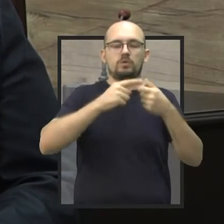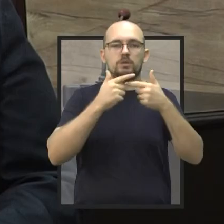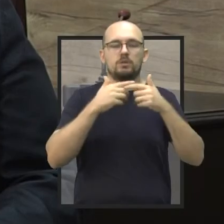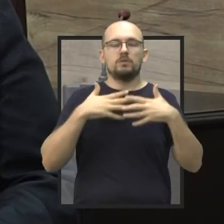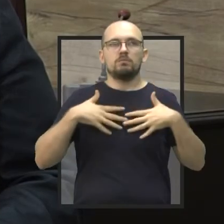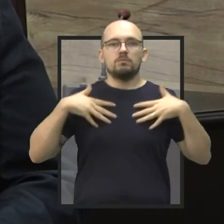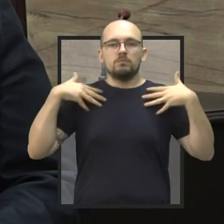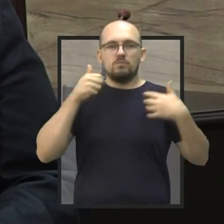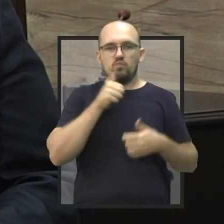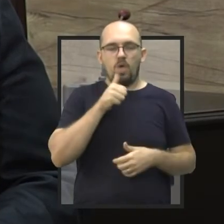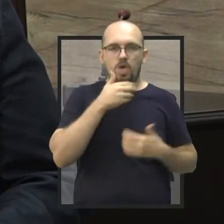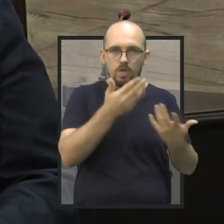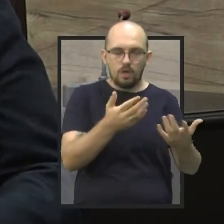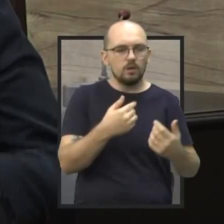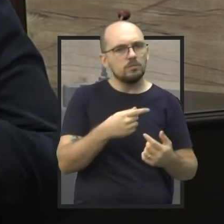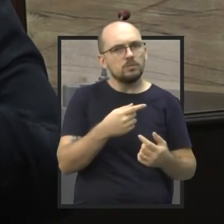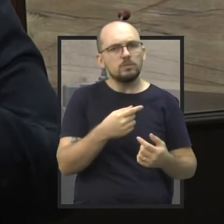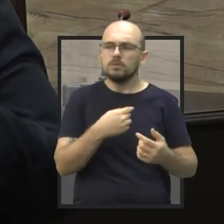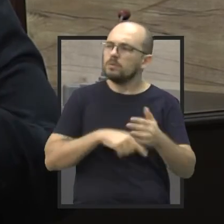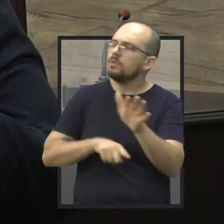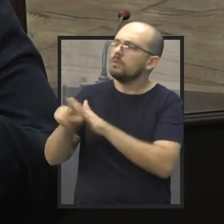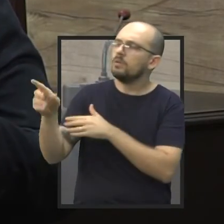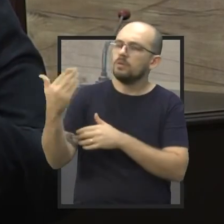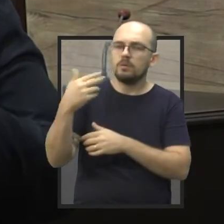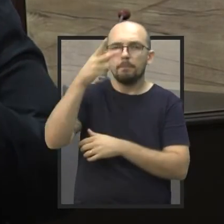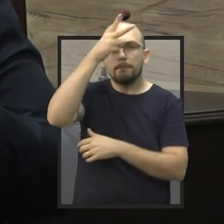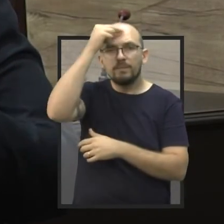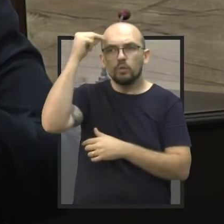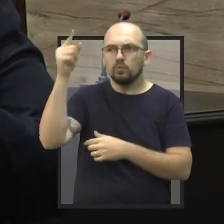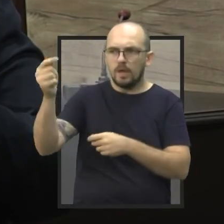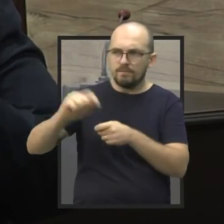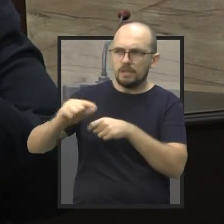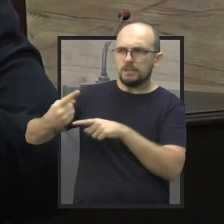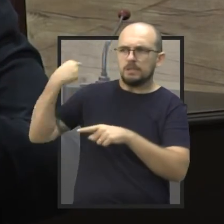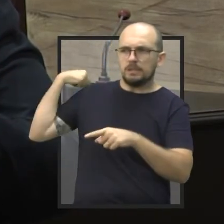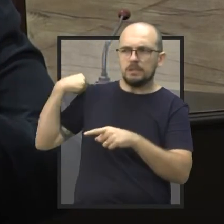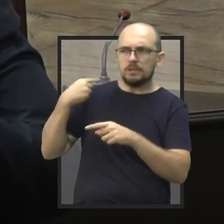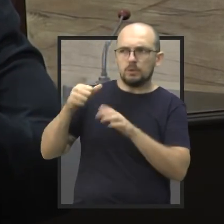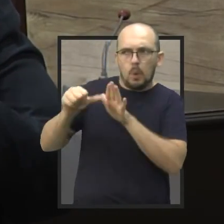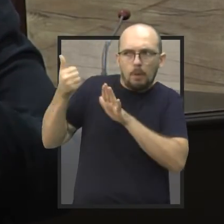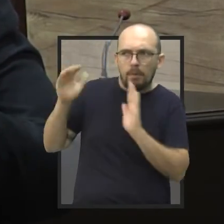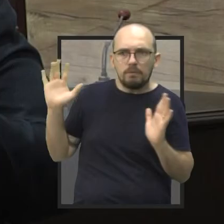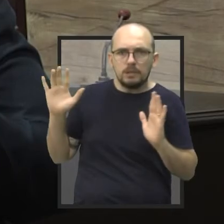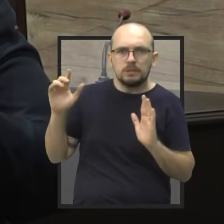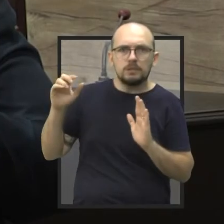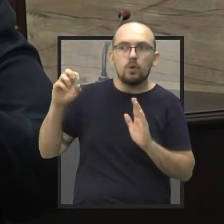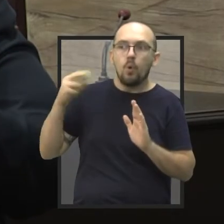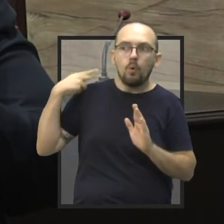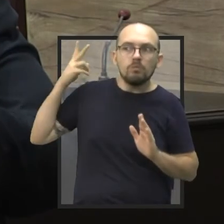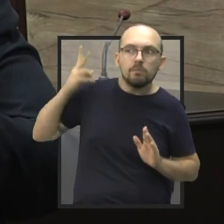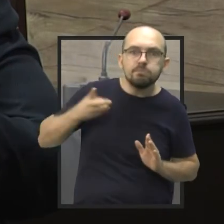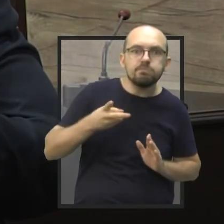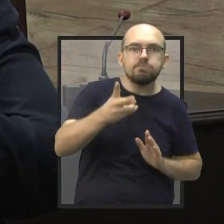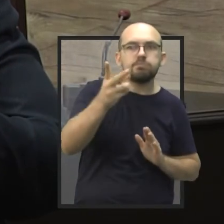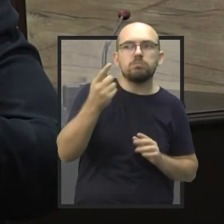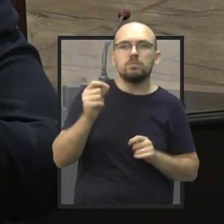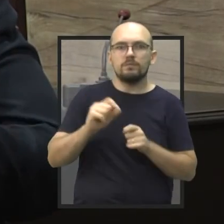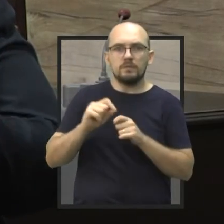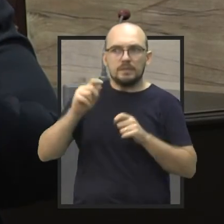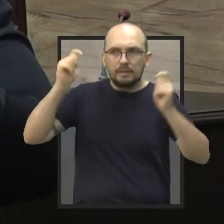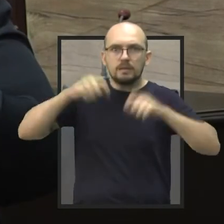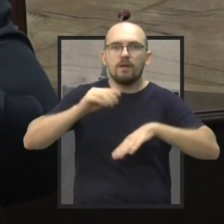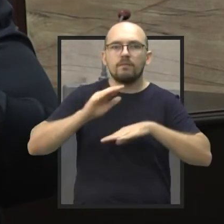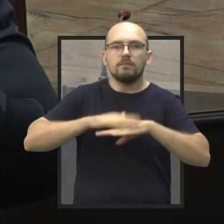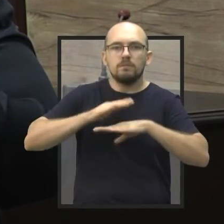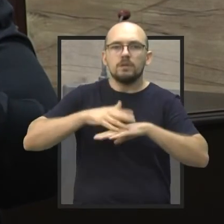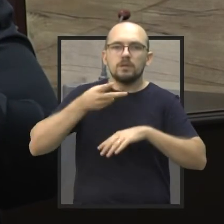queria indagar a Prefeitura se tem, se foi um projeto sazonal, se foi realizado esporadicamente, ou algum dia, se ele pode